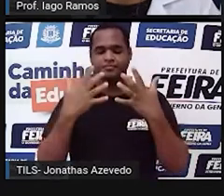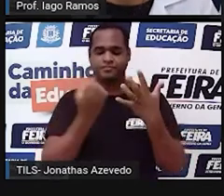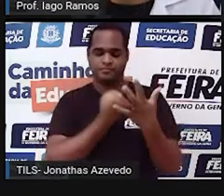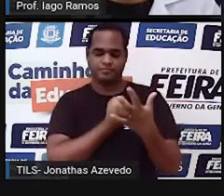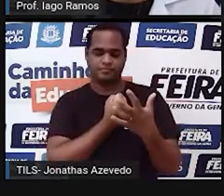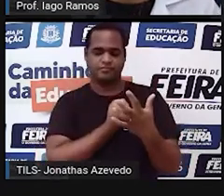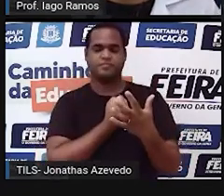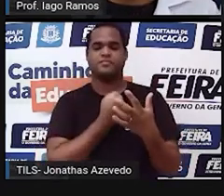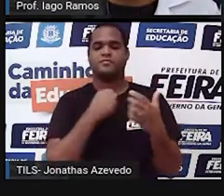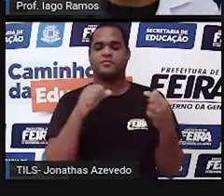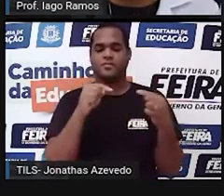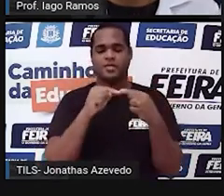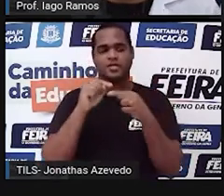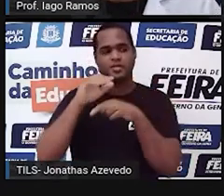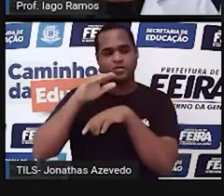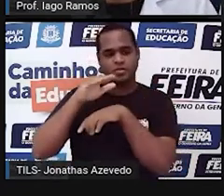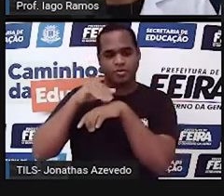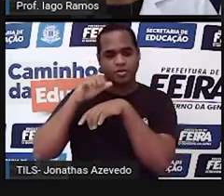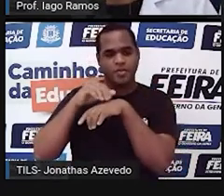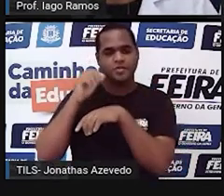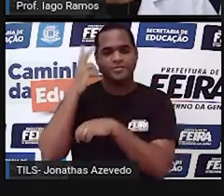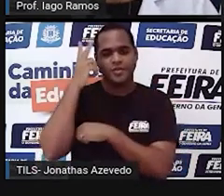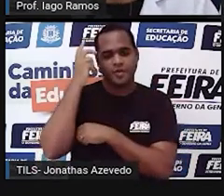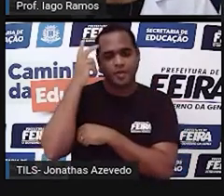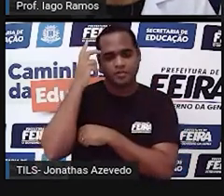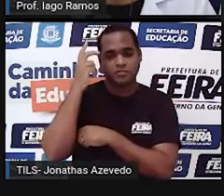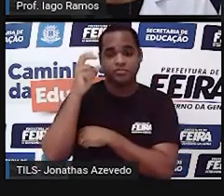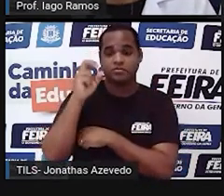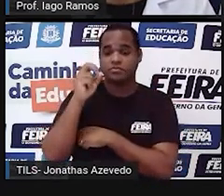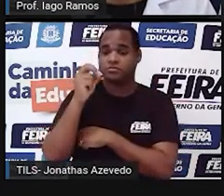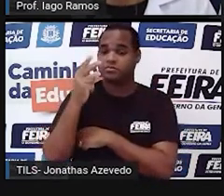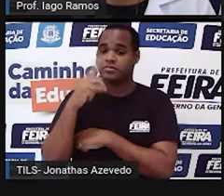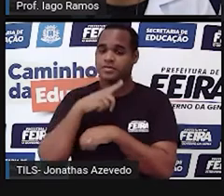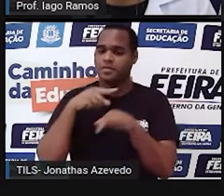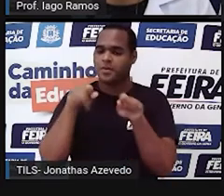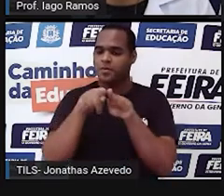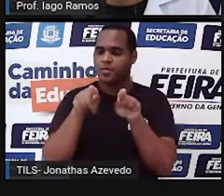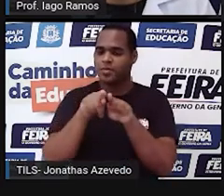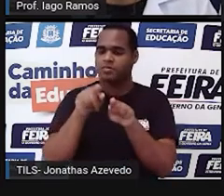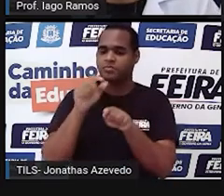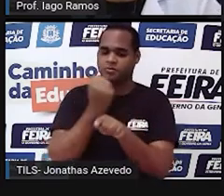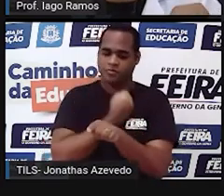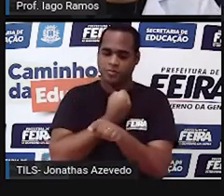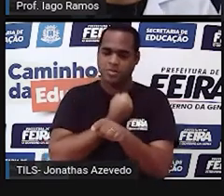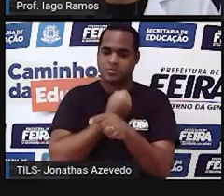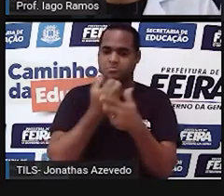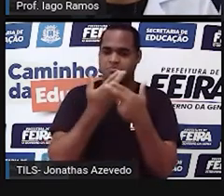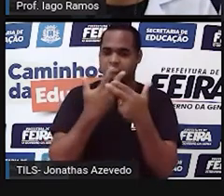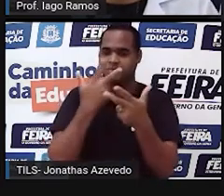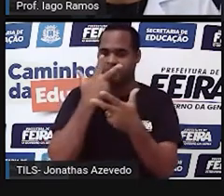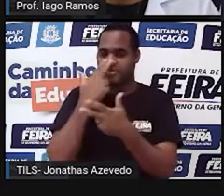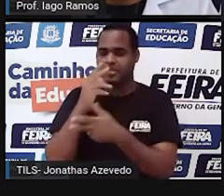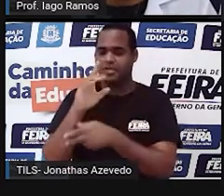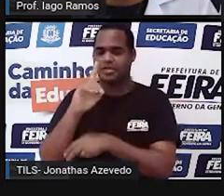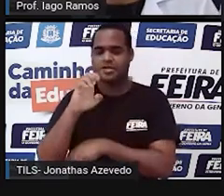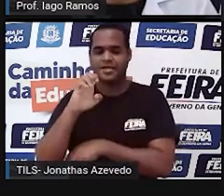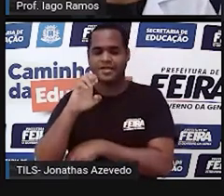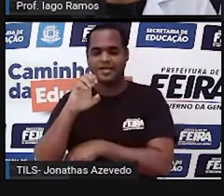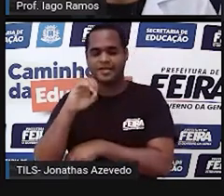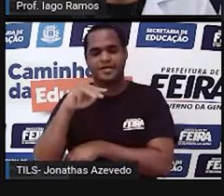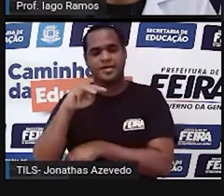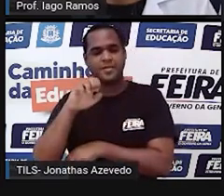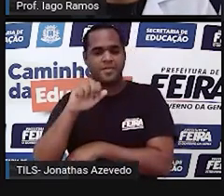chamados de naturais e um pouquinho também dos números chamados de números decimais.